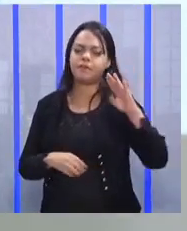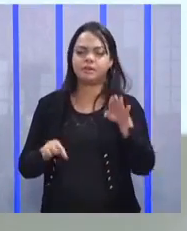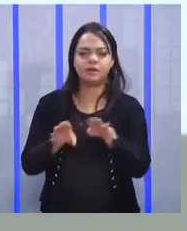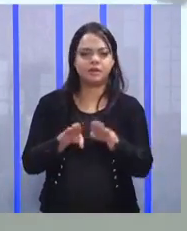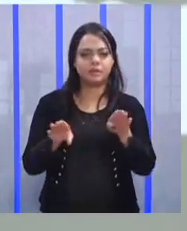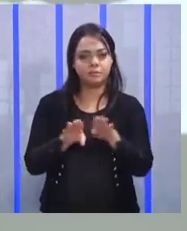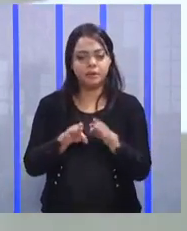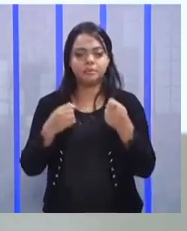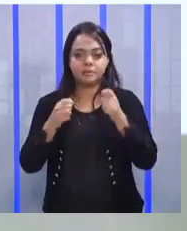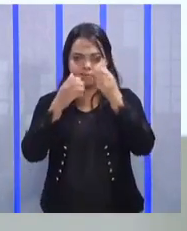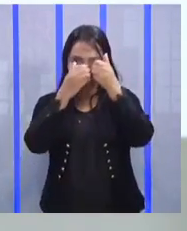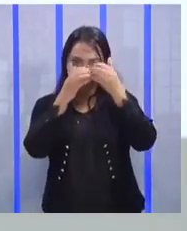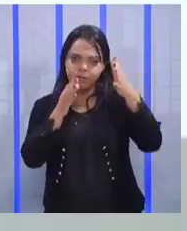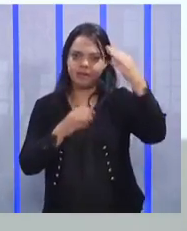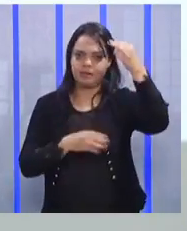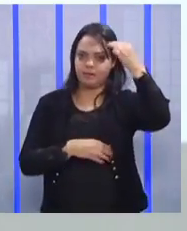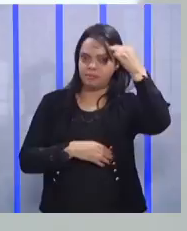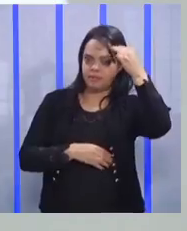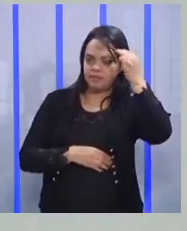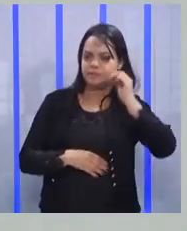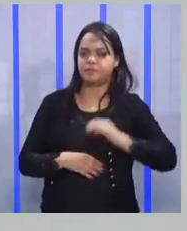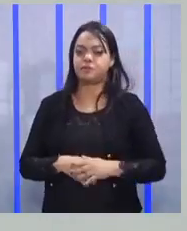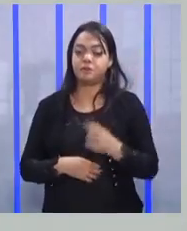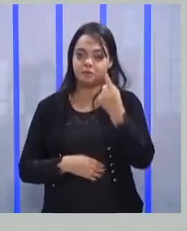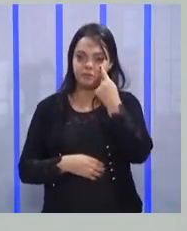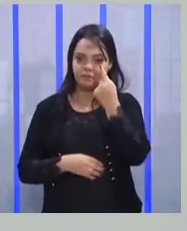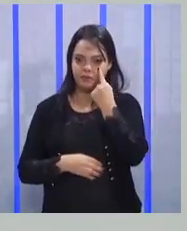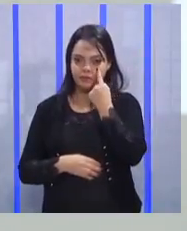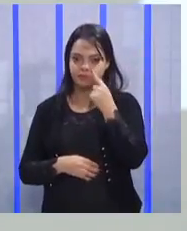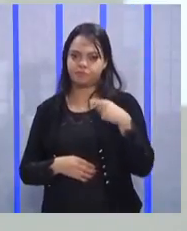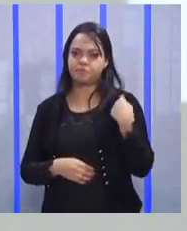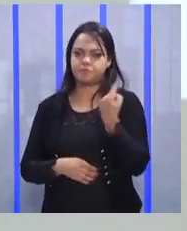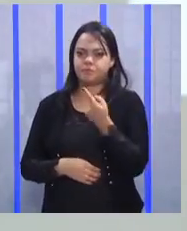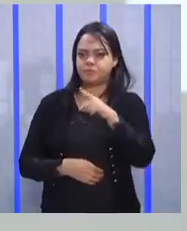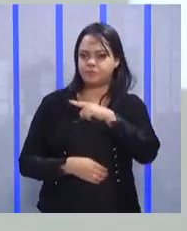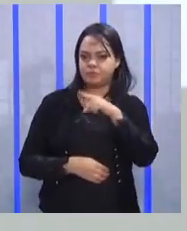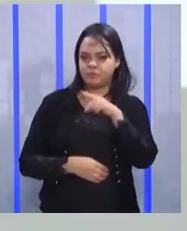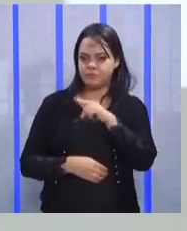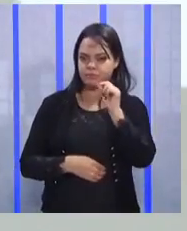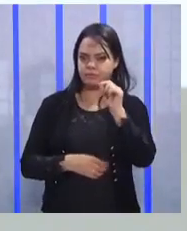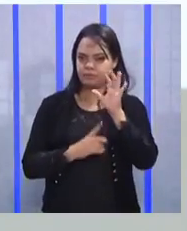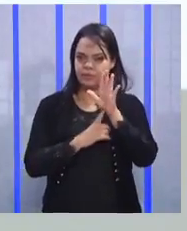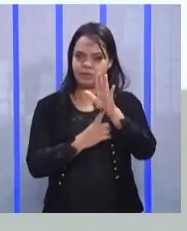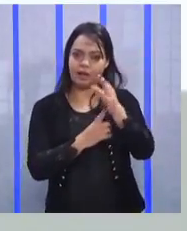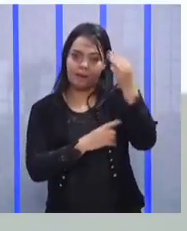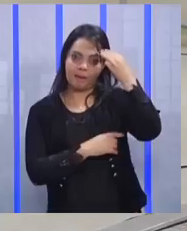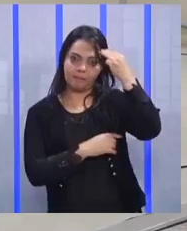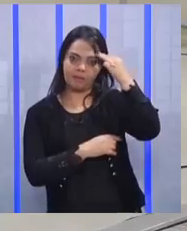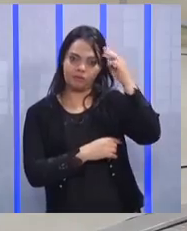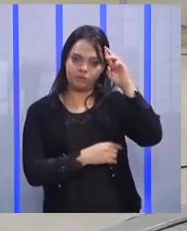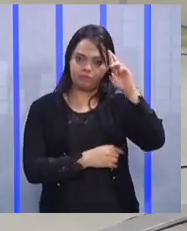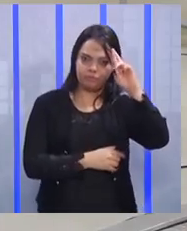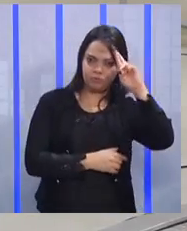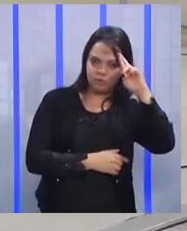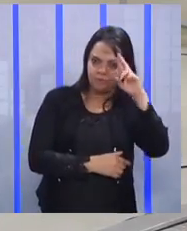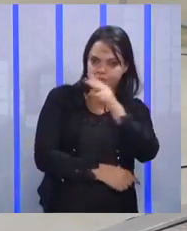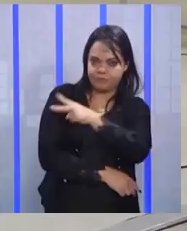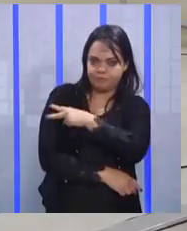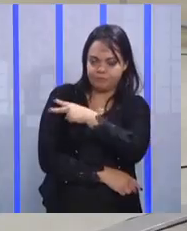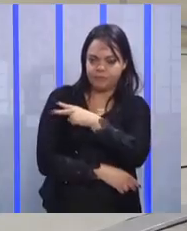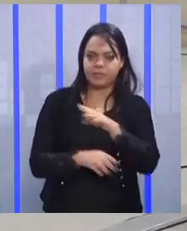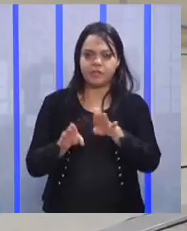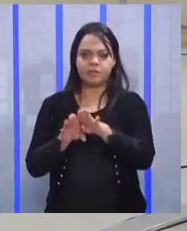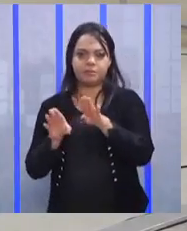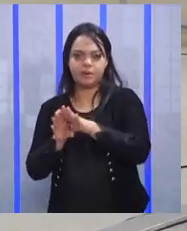de mentalidade. Aqui, a gente tem a mente do chefe e a mente do líder. A